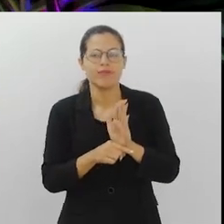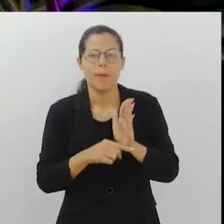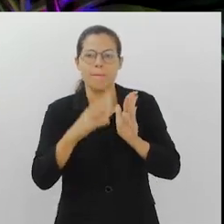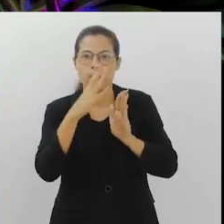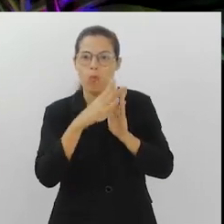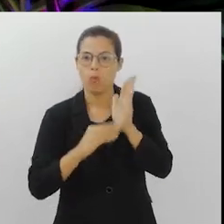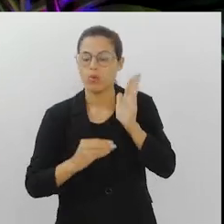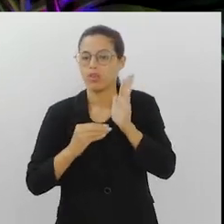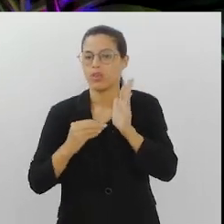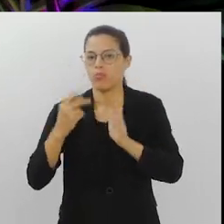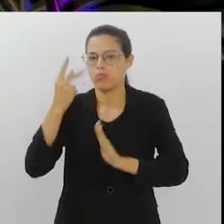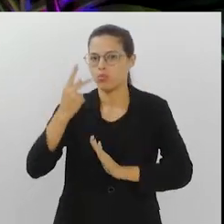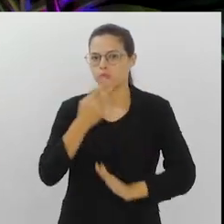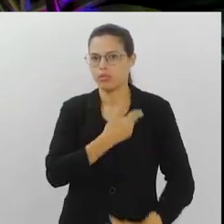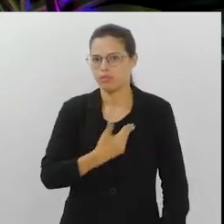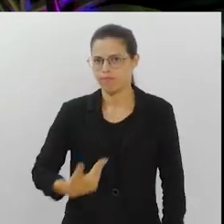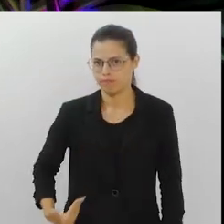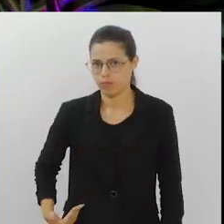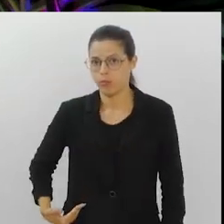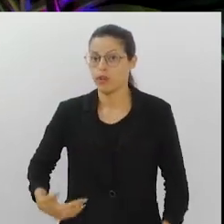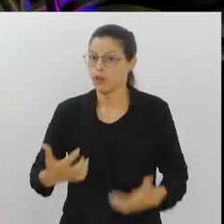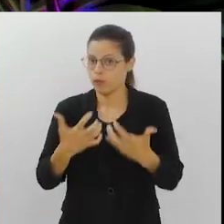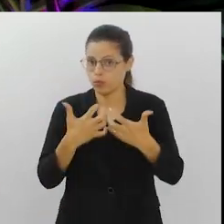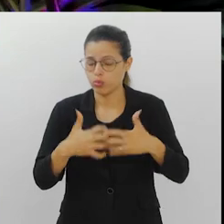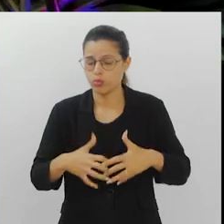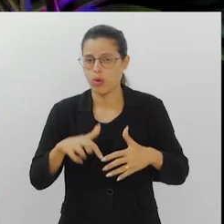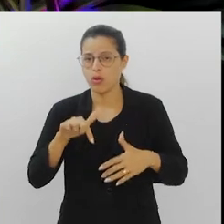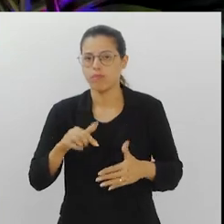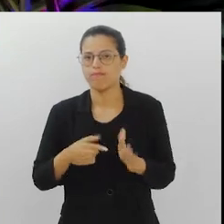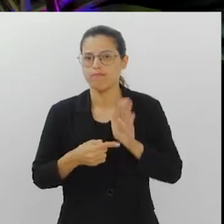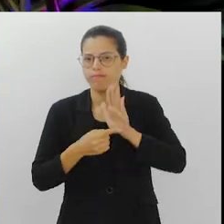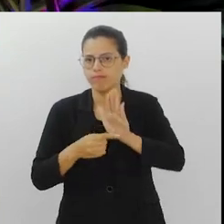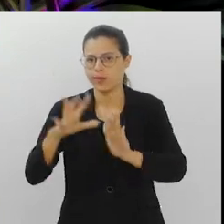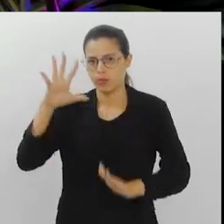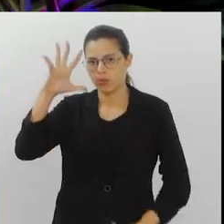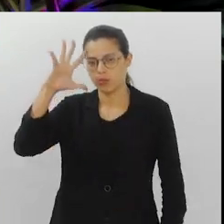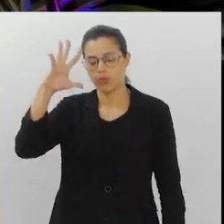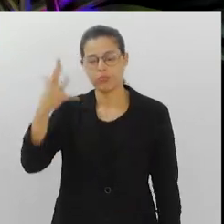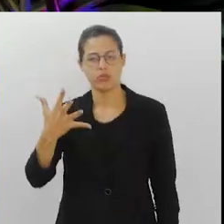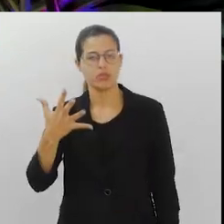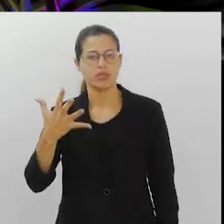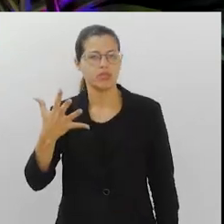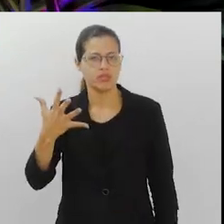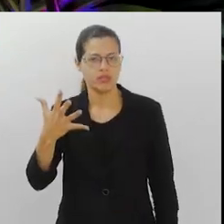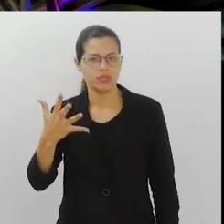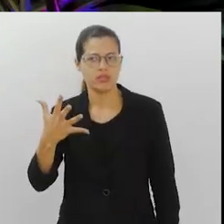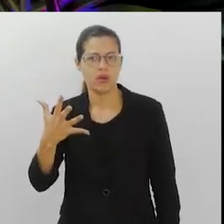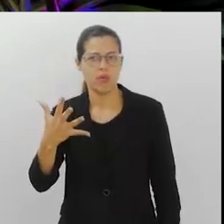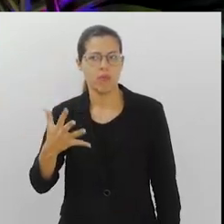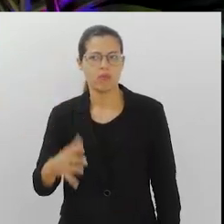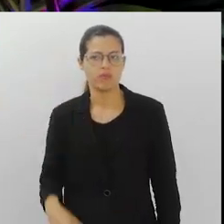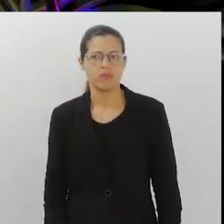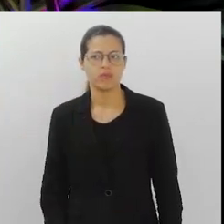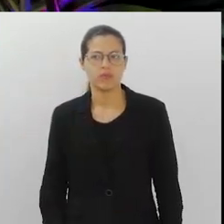modelos de políticas públicas efetivas, trazendo aí soluções, não soluções